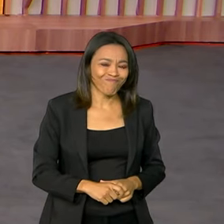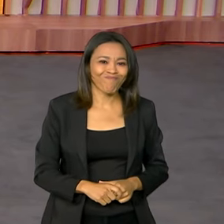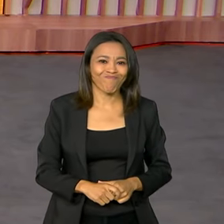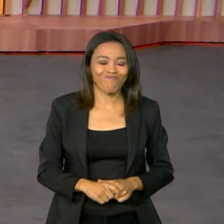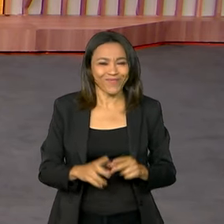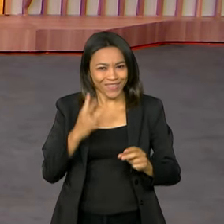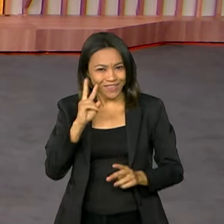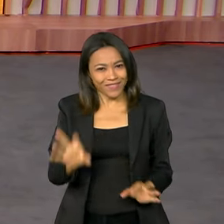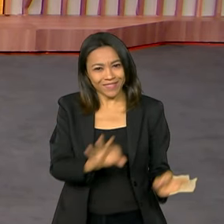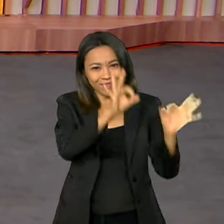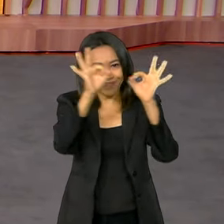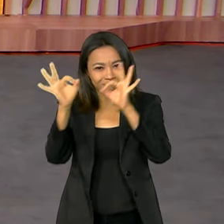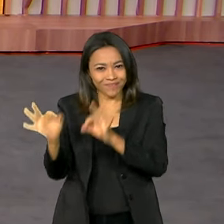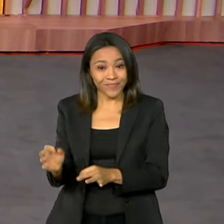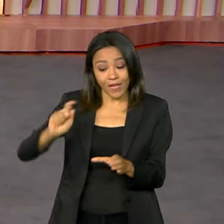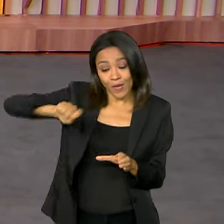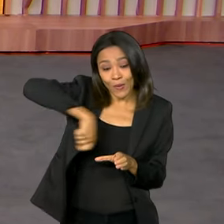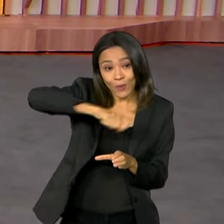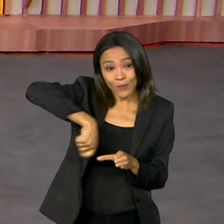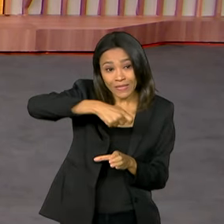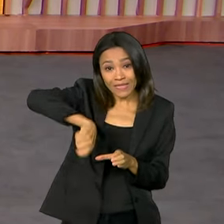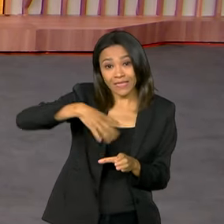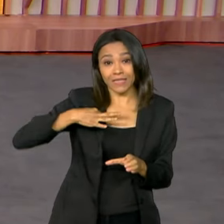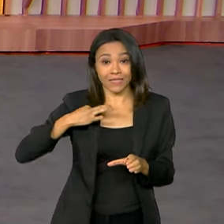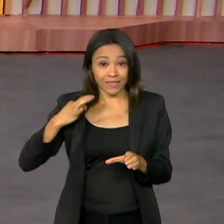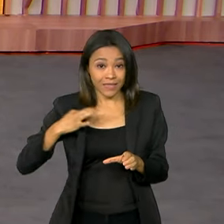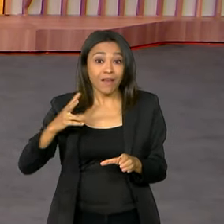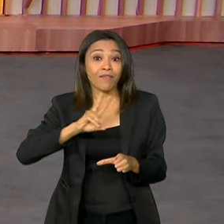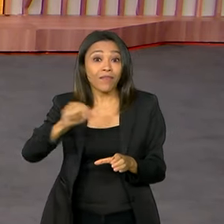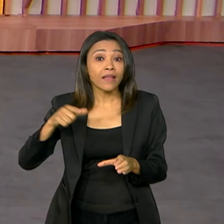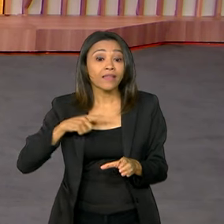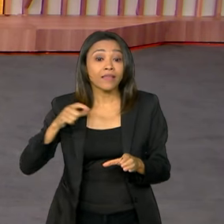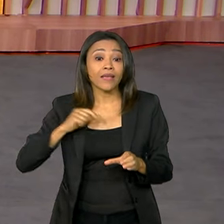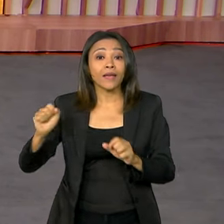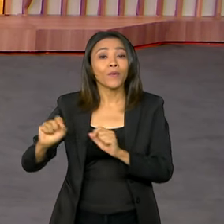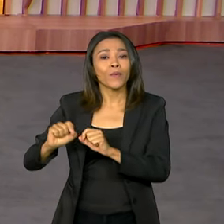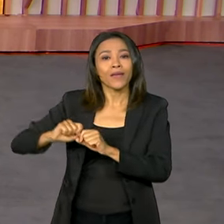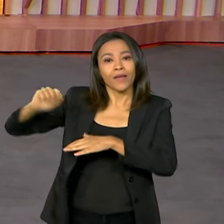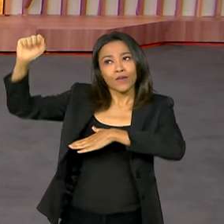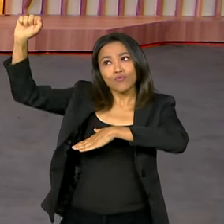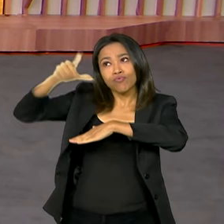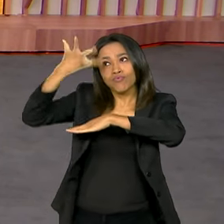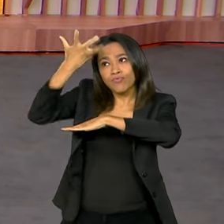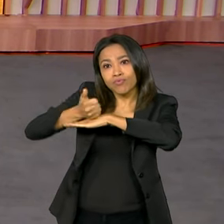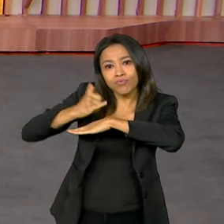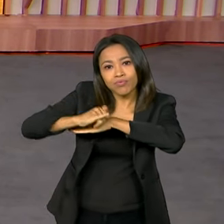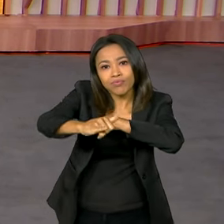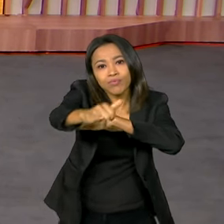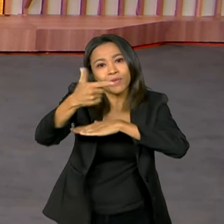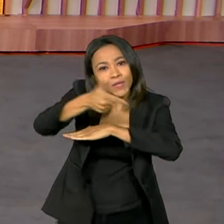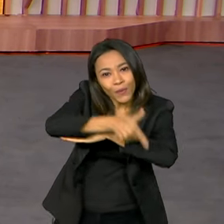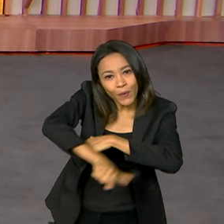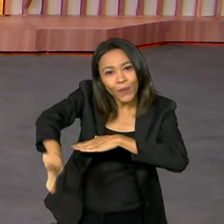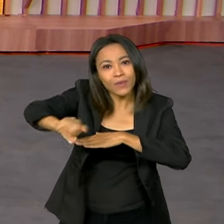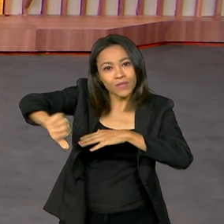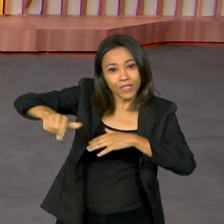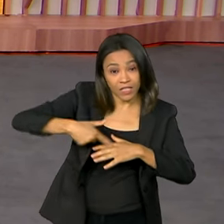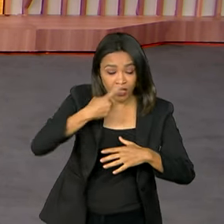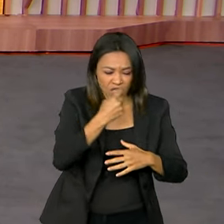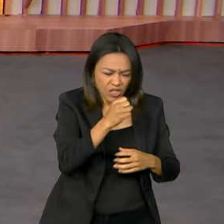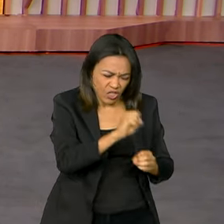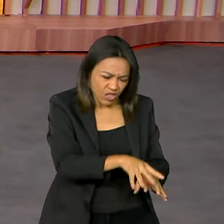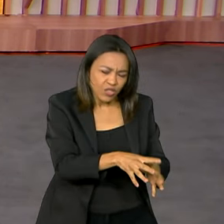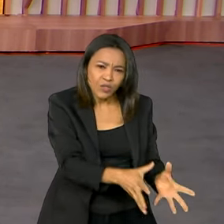E veja a seguir, cozinhas solidárias vão contar com painéis solares e biodigestores que transformam o lixo